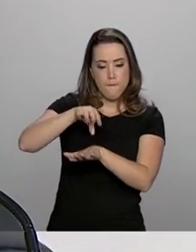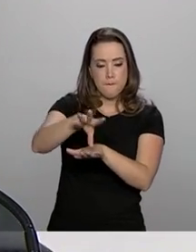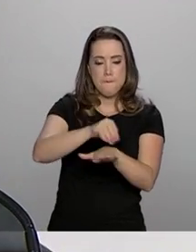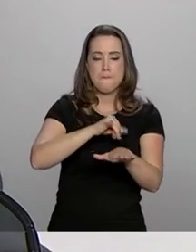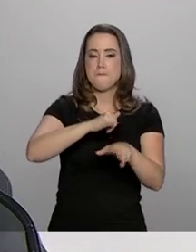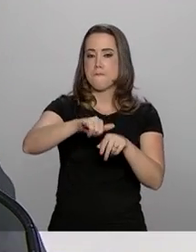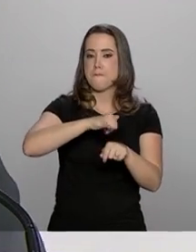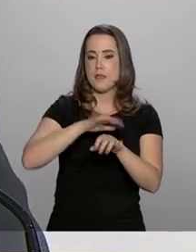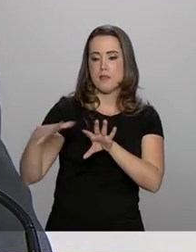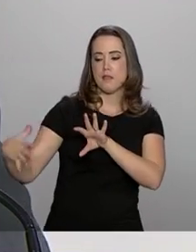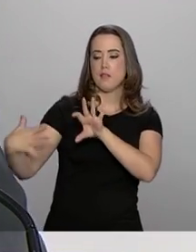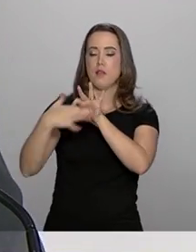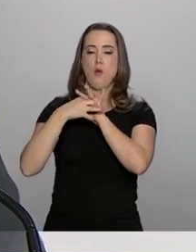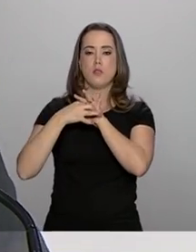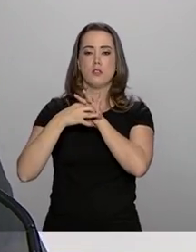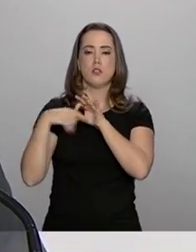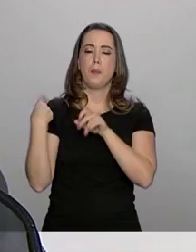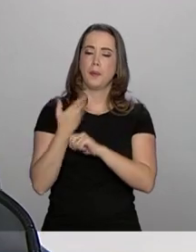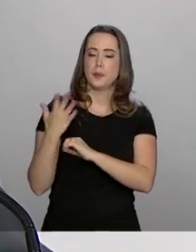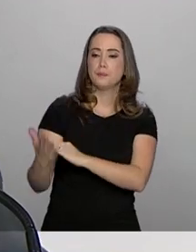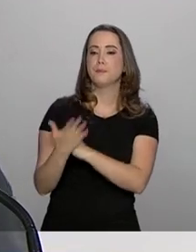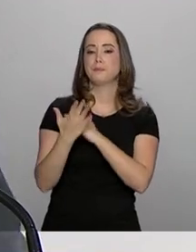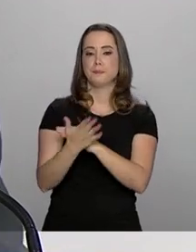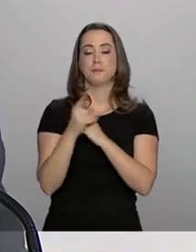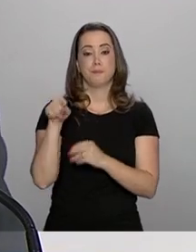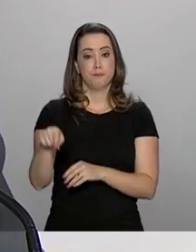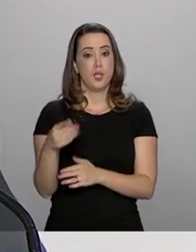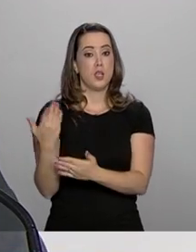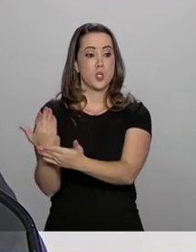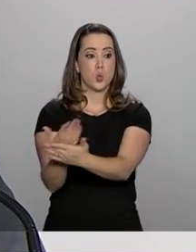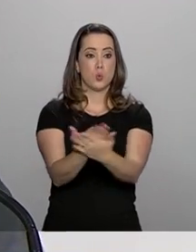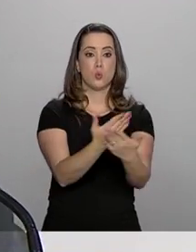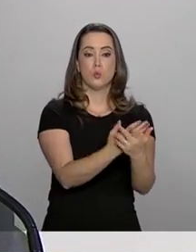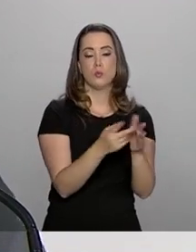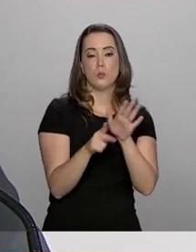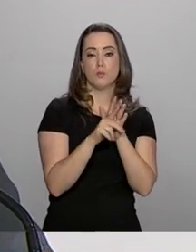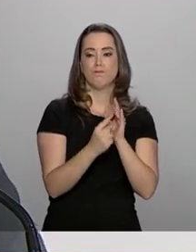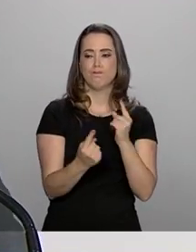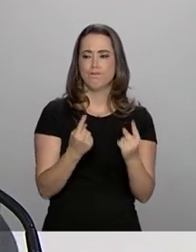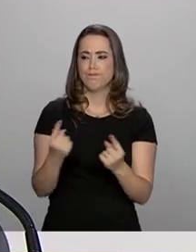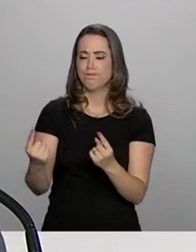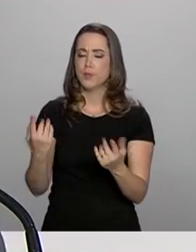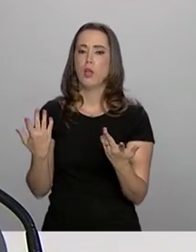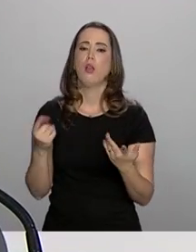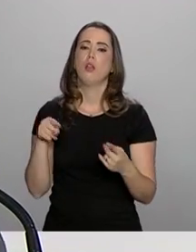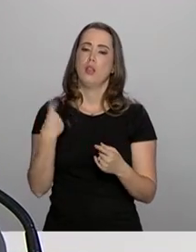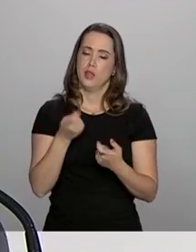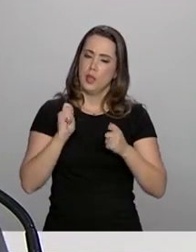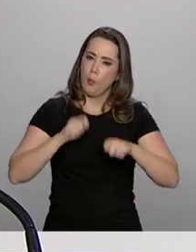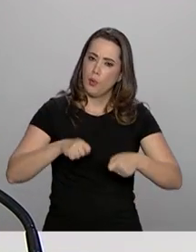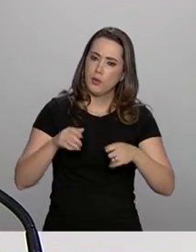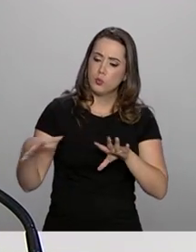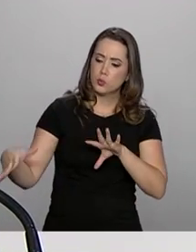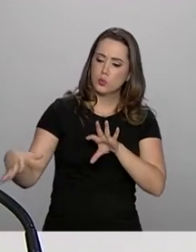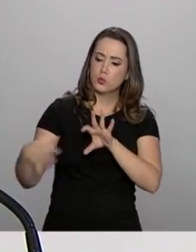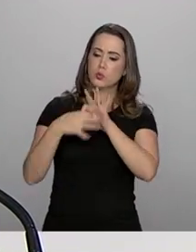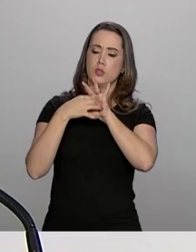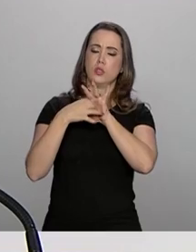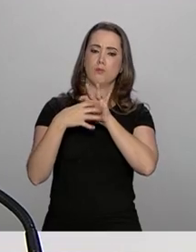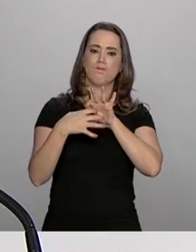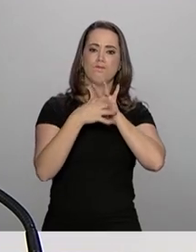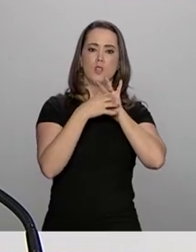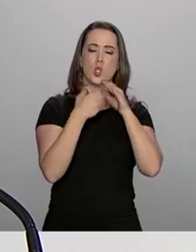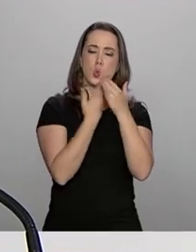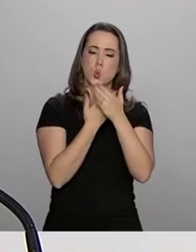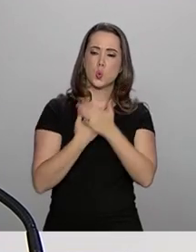rede para nos beneficiarmos do seu produto intelectual e podemos então fazer um trabalho de